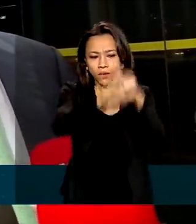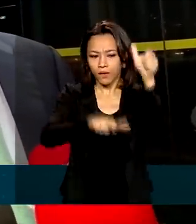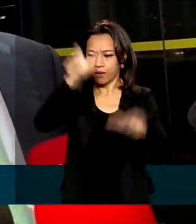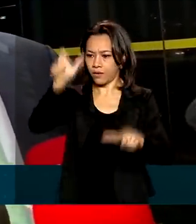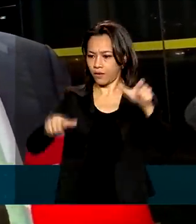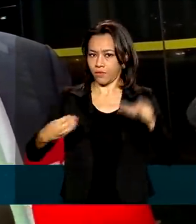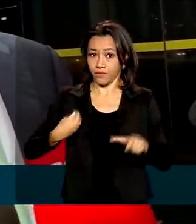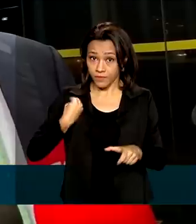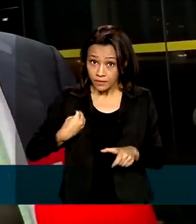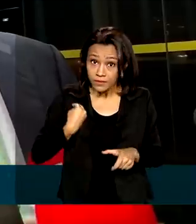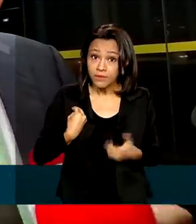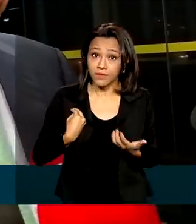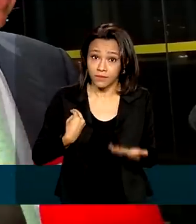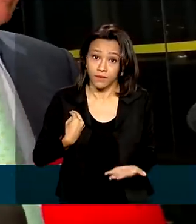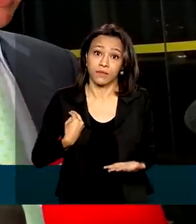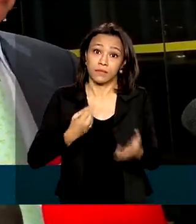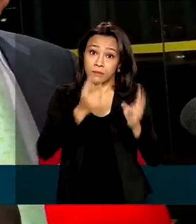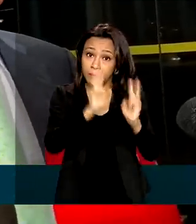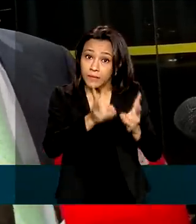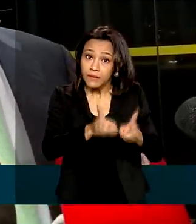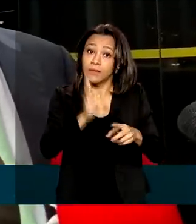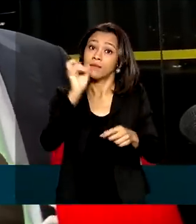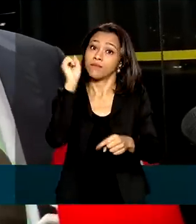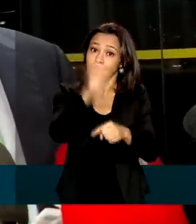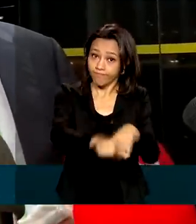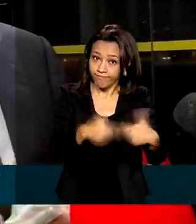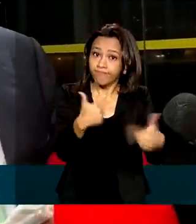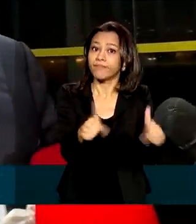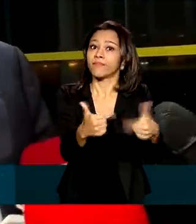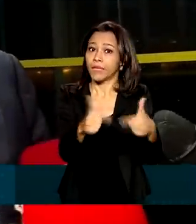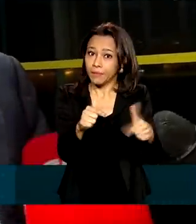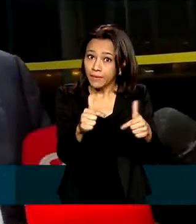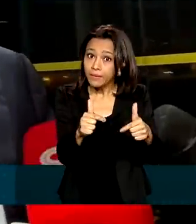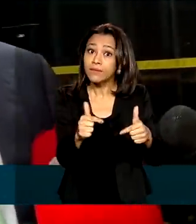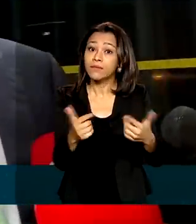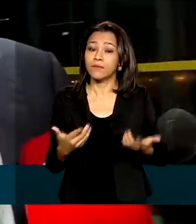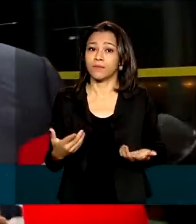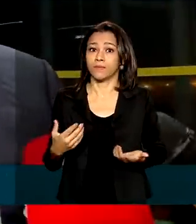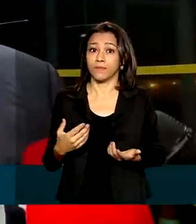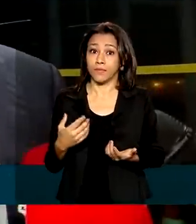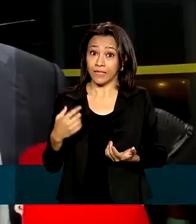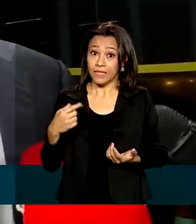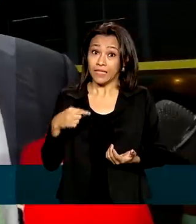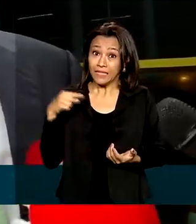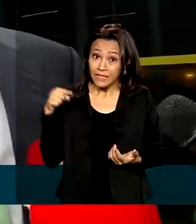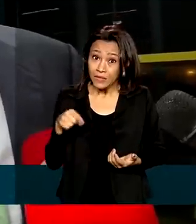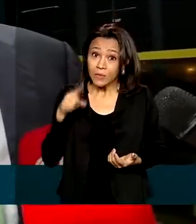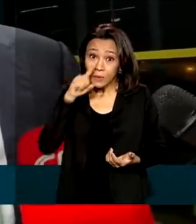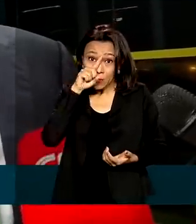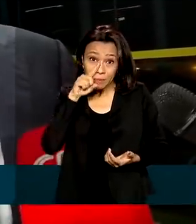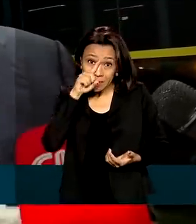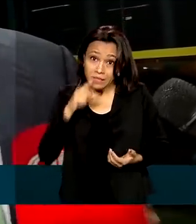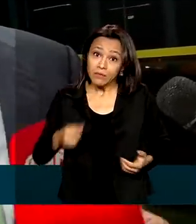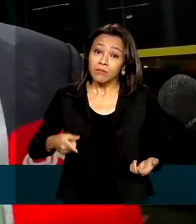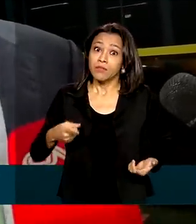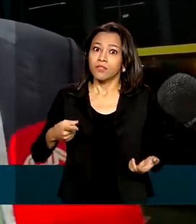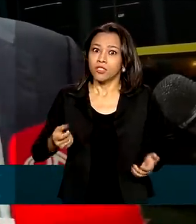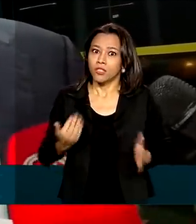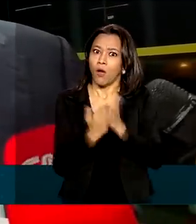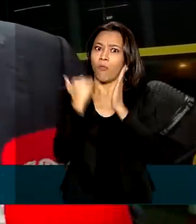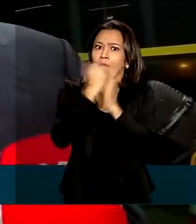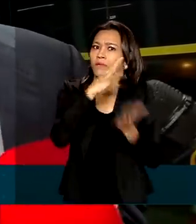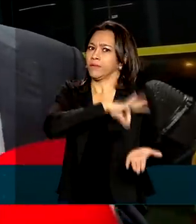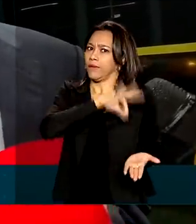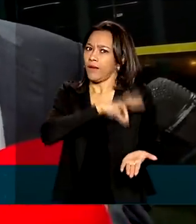para preservar empregos, isso correu o risco de se transformar em aumento de